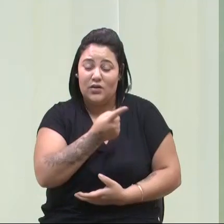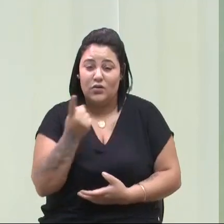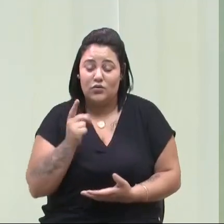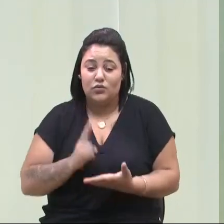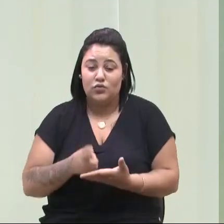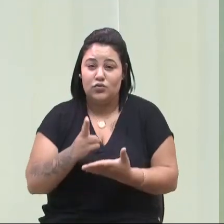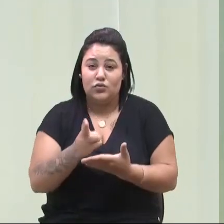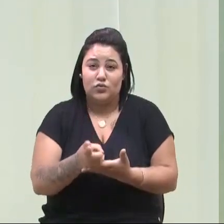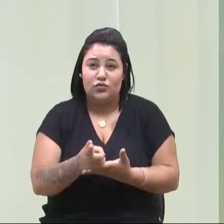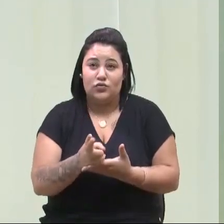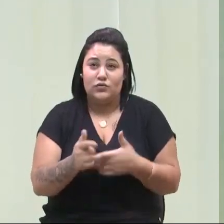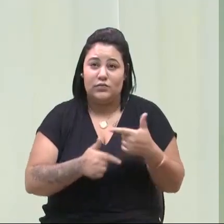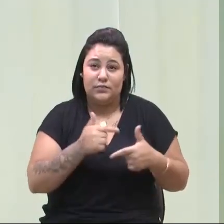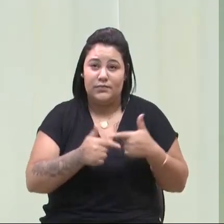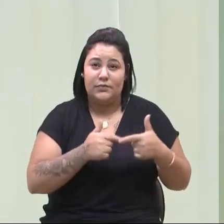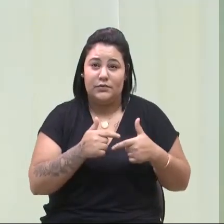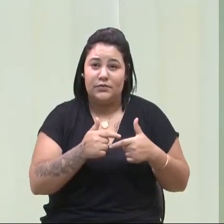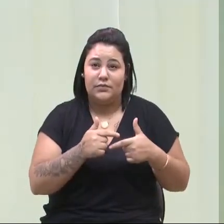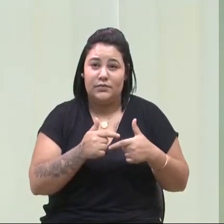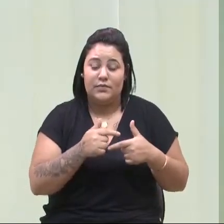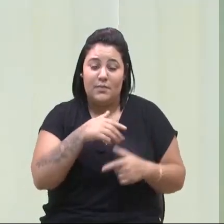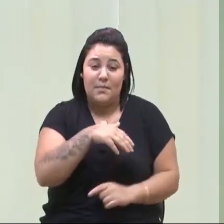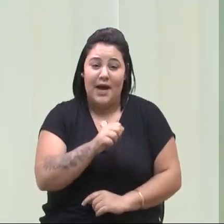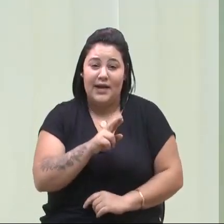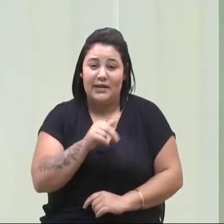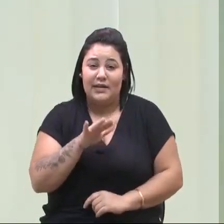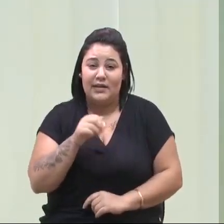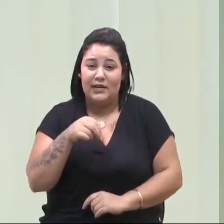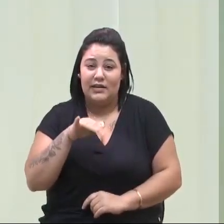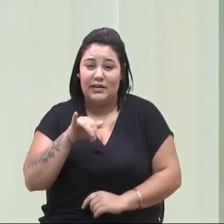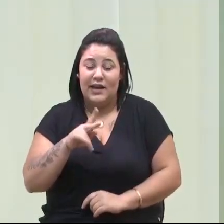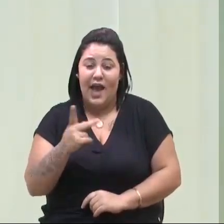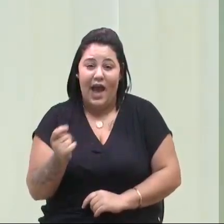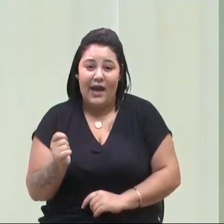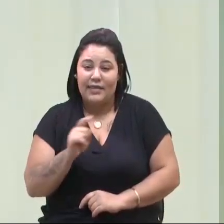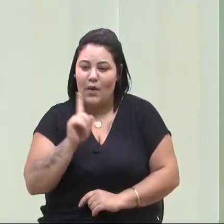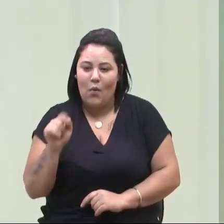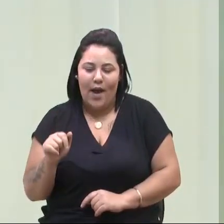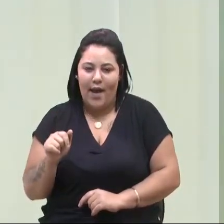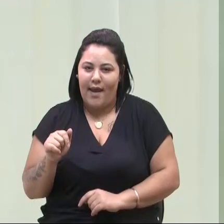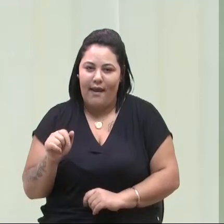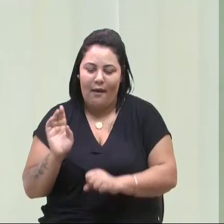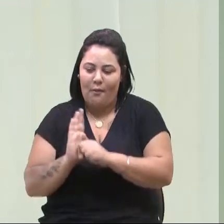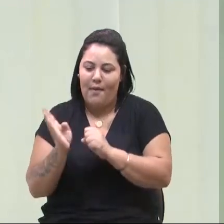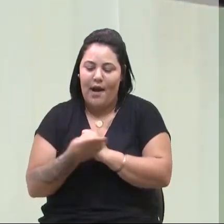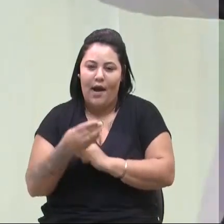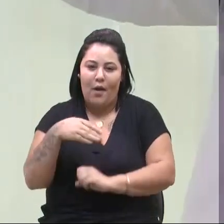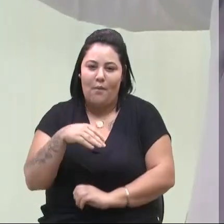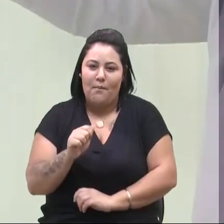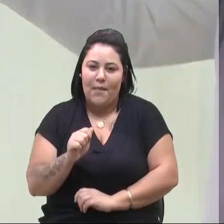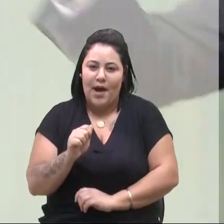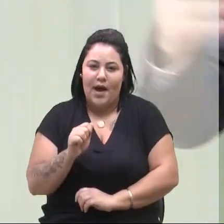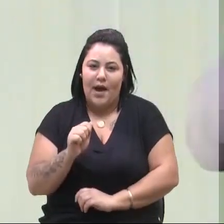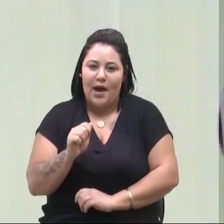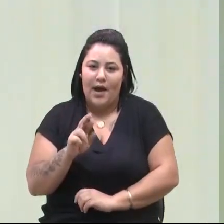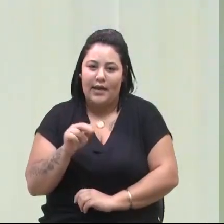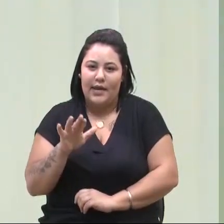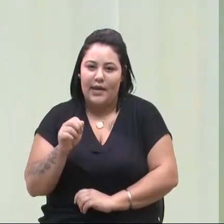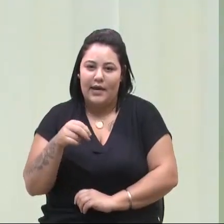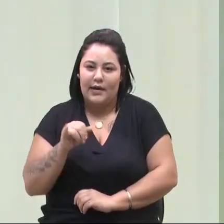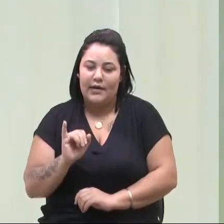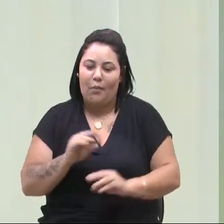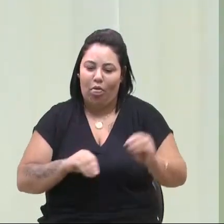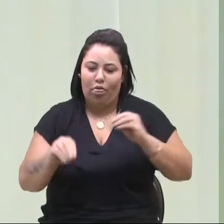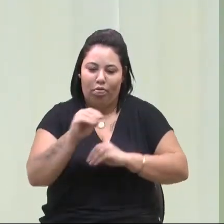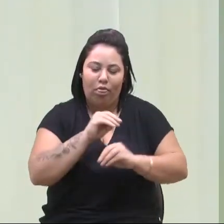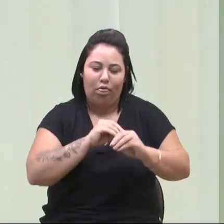Mas Marianinha de Queiroz não é o Mariane, e Nova Esperança é lá no Monte Carmelo, e Vado da Esperança é aqui no Mariane. Então,